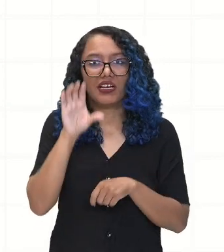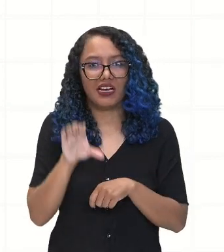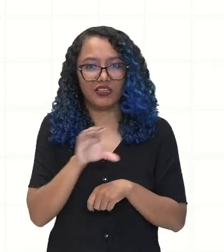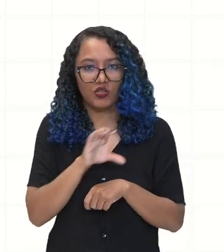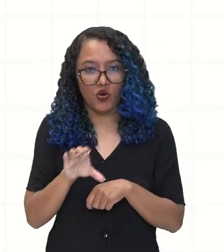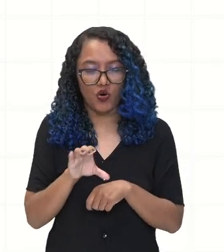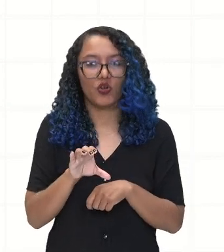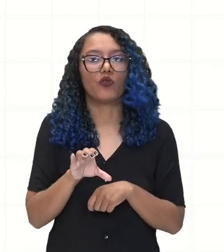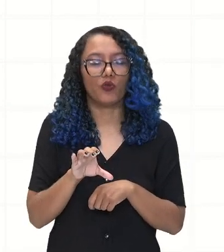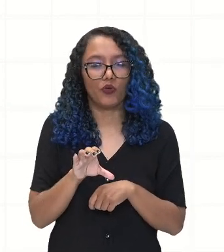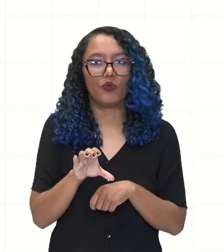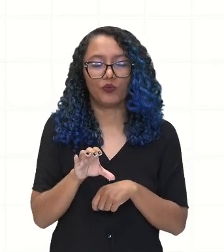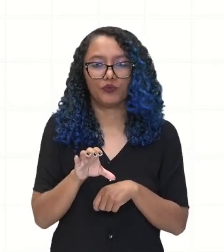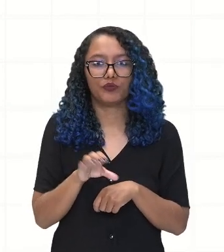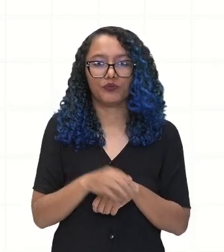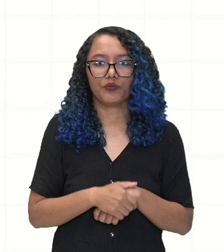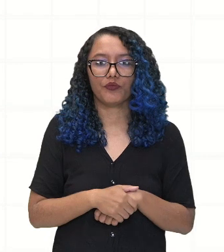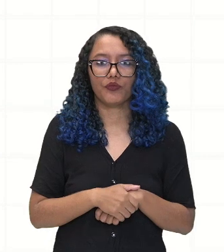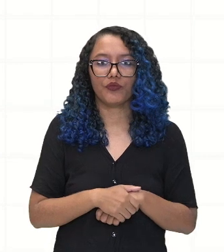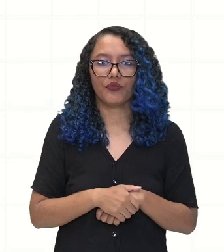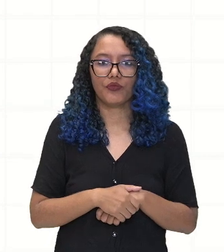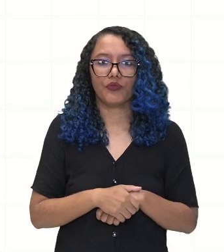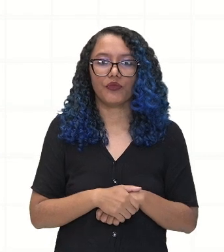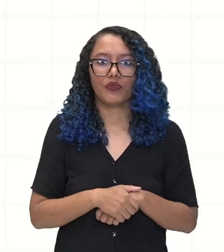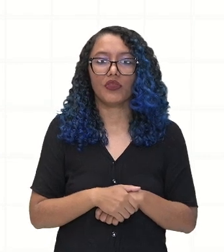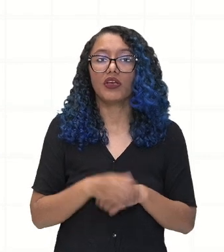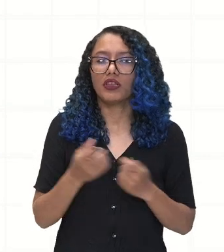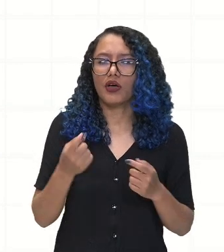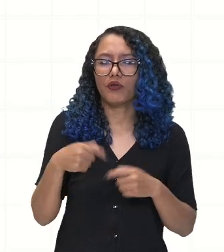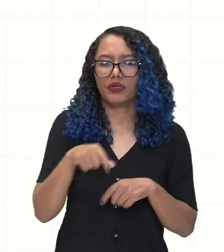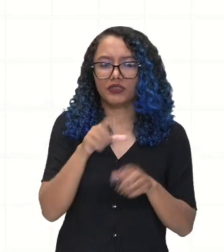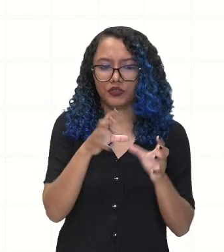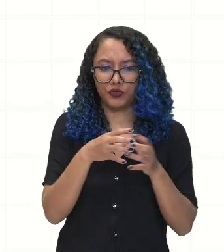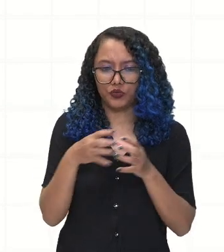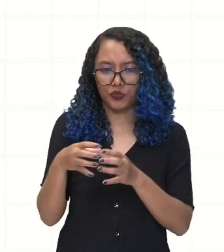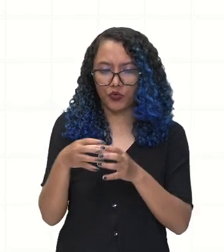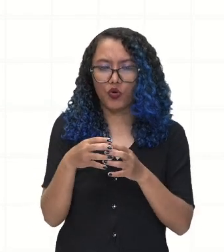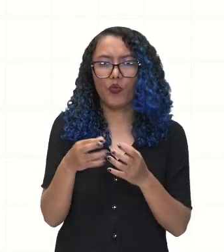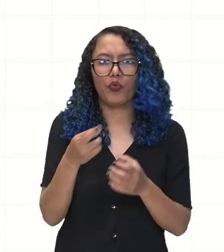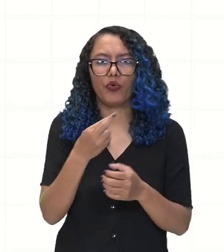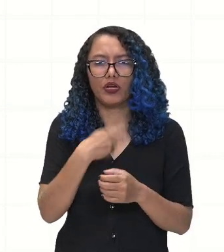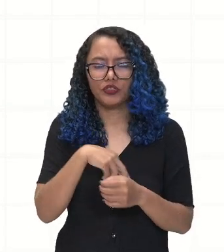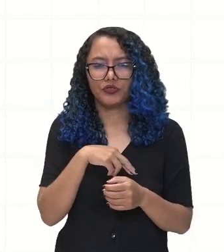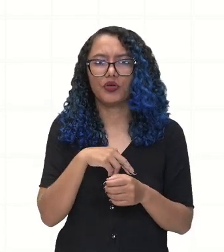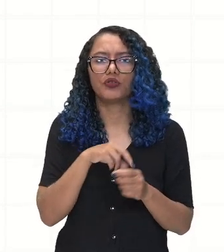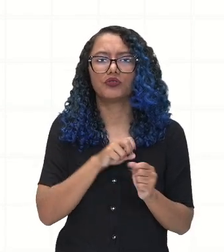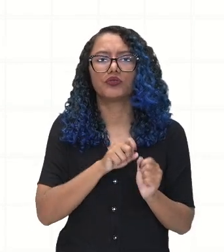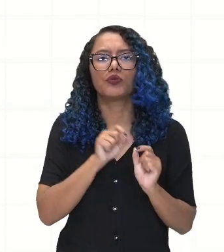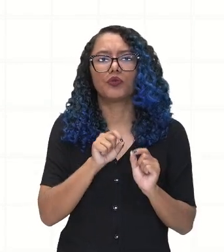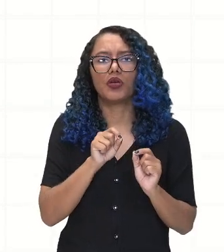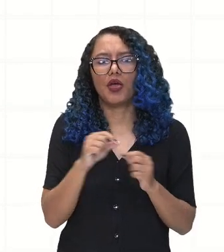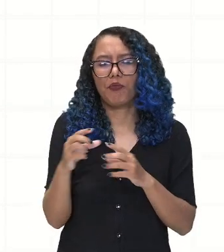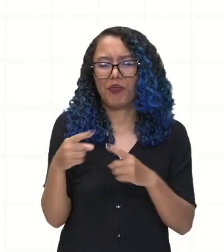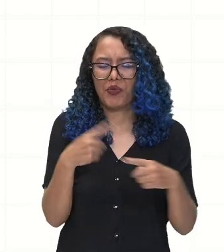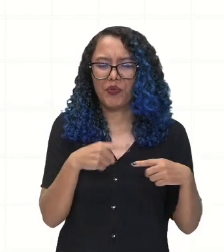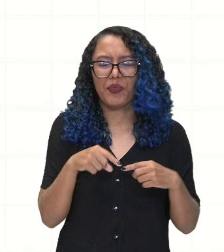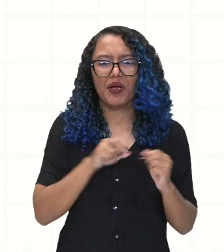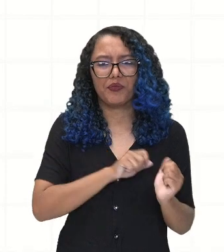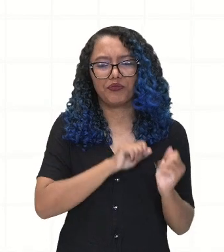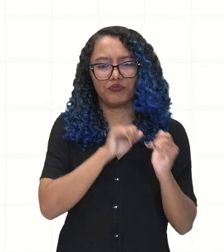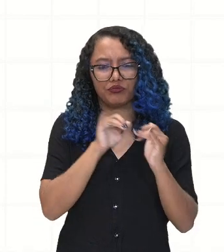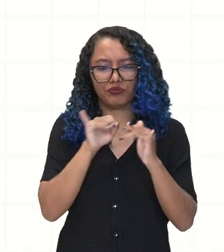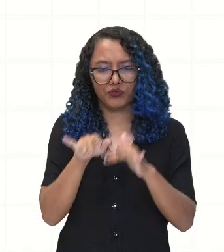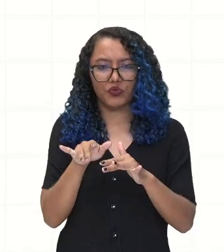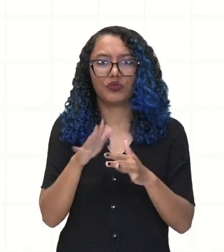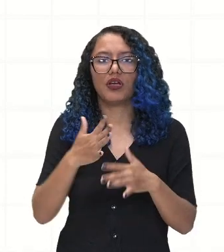Então, essas pessoas que estavam ali envolvidas nesses conflitos religiosos começaram a migrar para o novo mundo. No caso aqui,